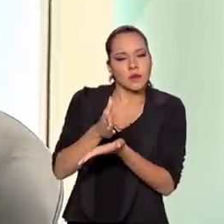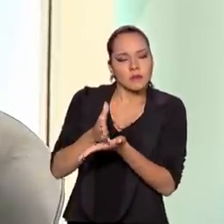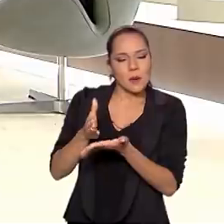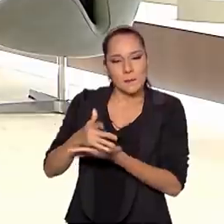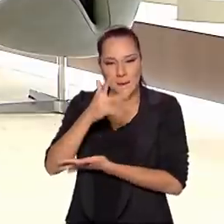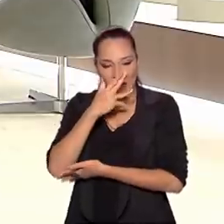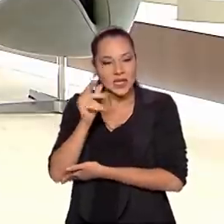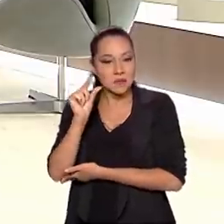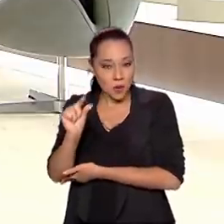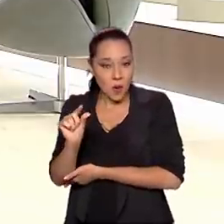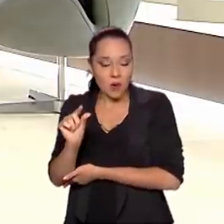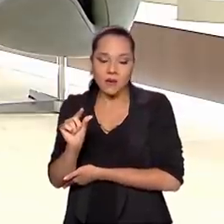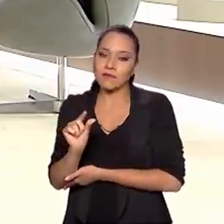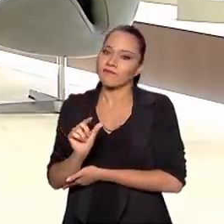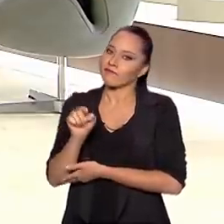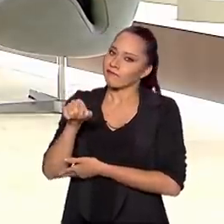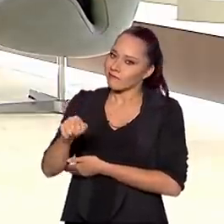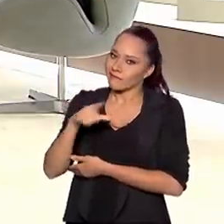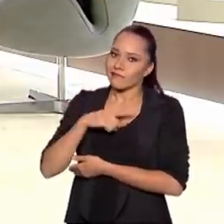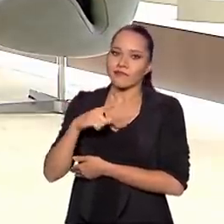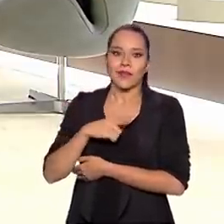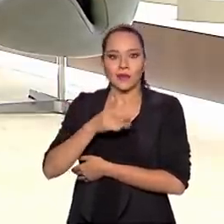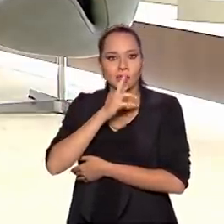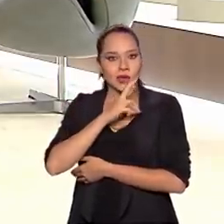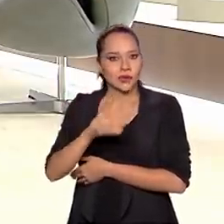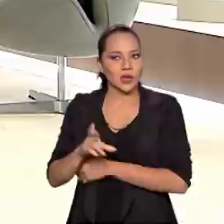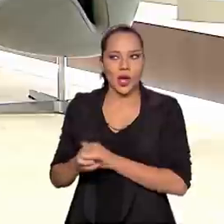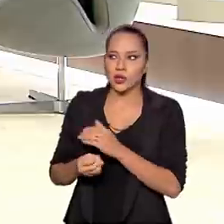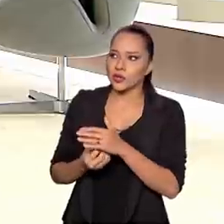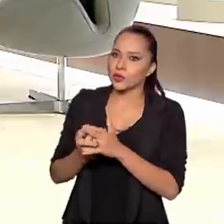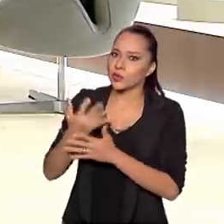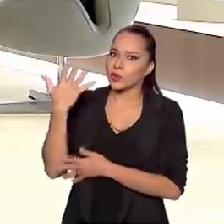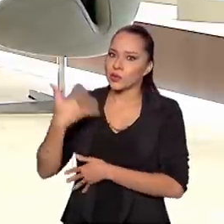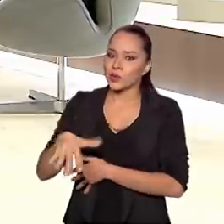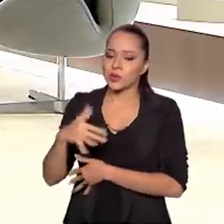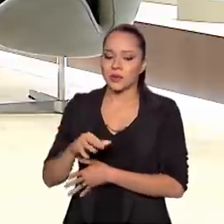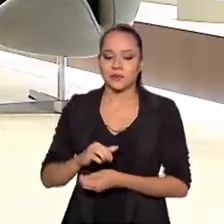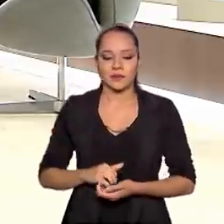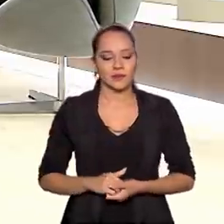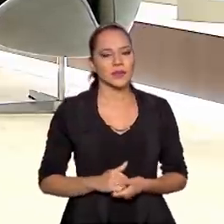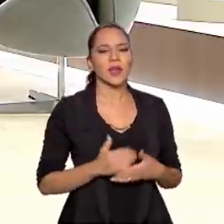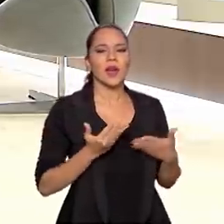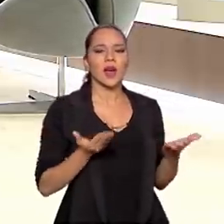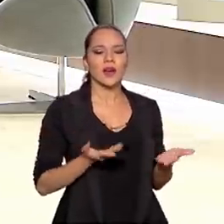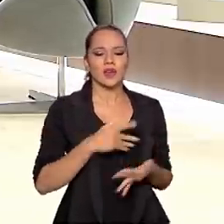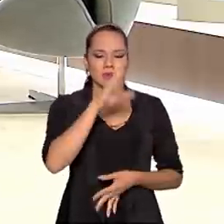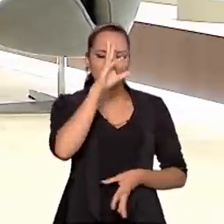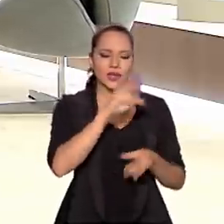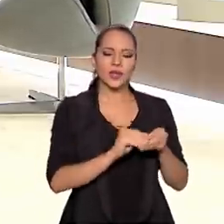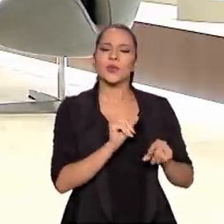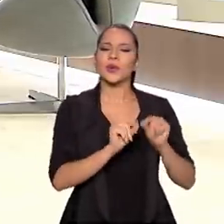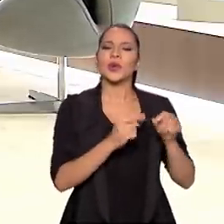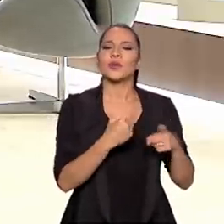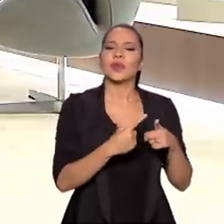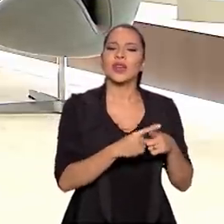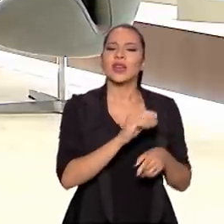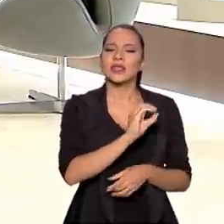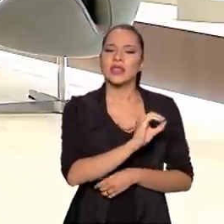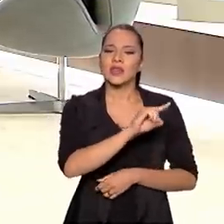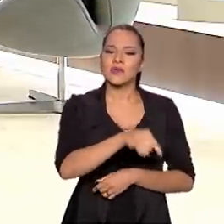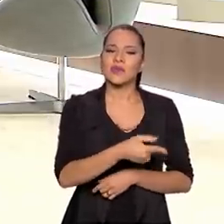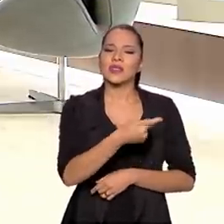números muito pequenos, isso gera resultados exponenciais. Agora, vamos entender um pouquinho, Vamos. Por que é 0